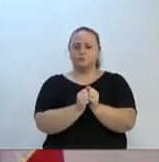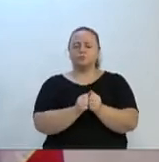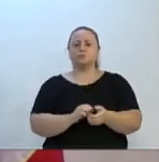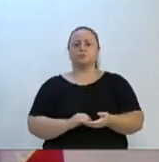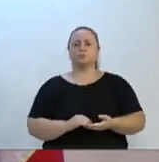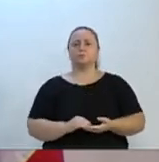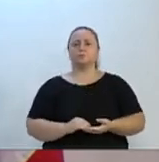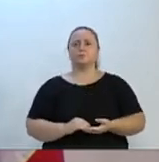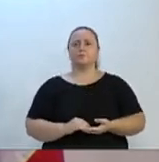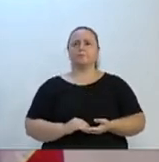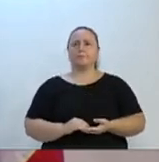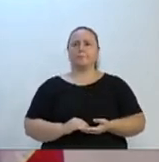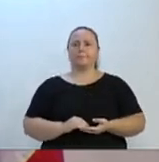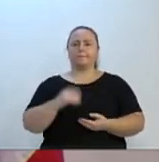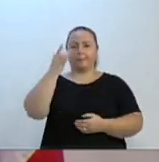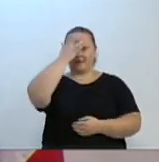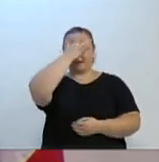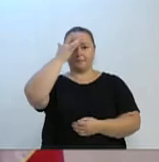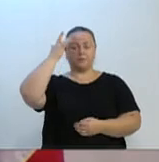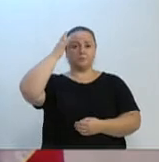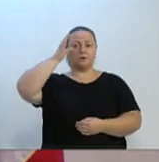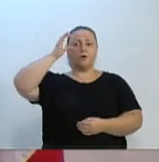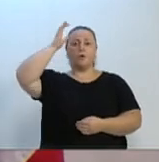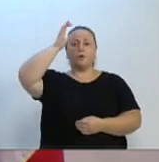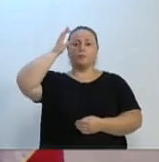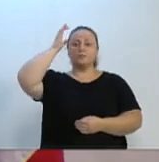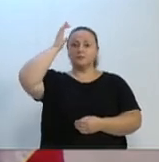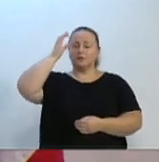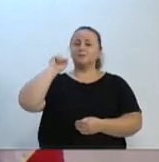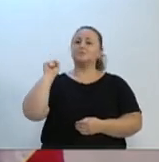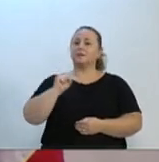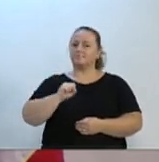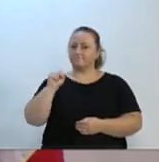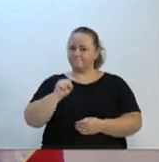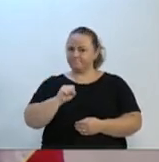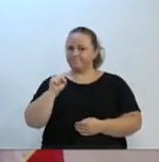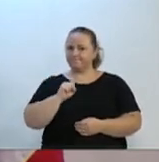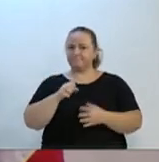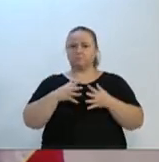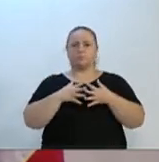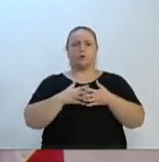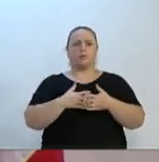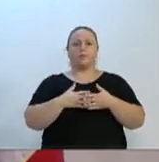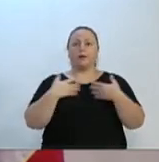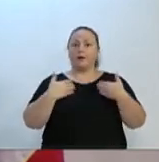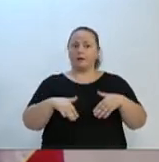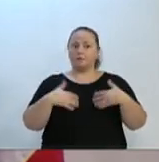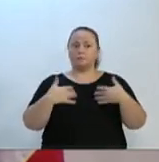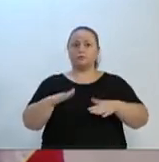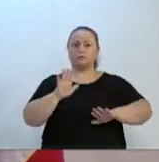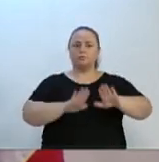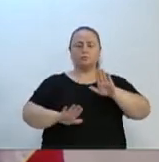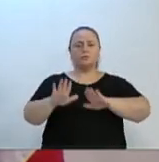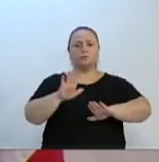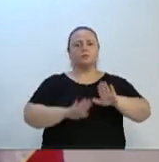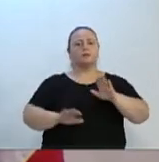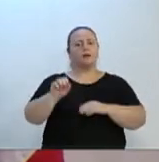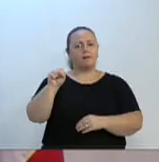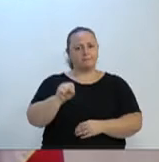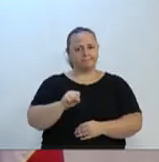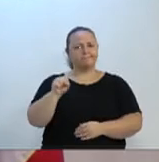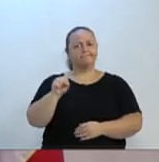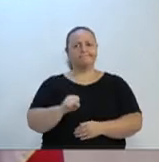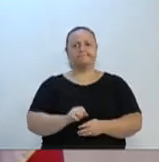Enfim, que as pessoas tenham a consciência da complexidade que é o coronavírus, que isso não é uma